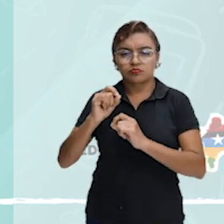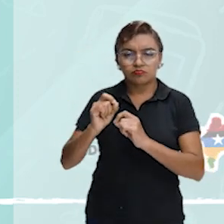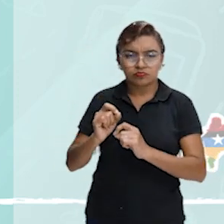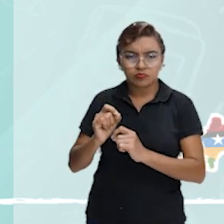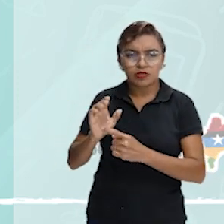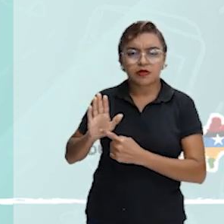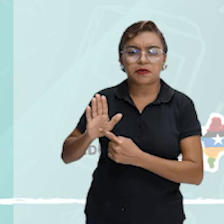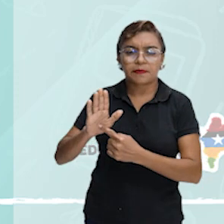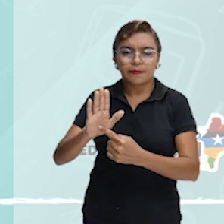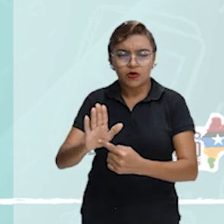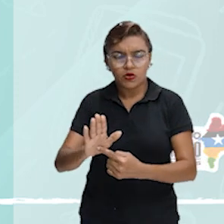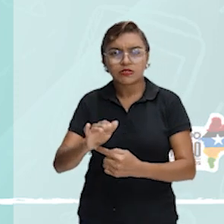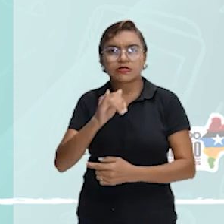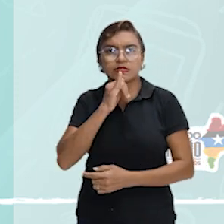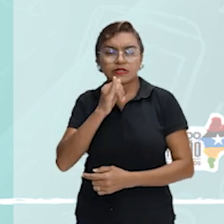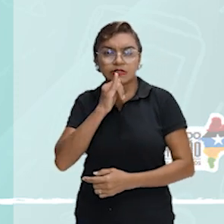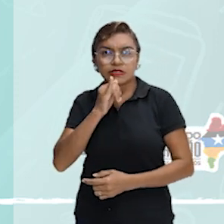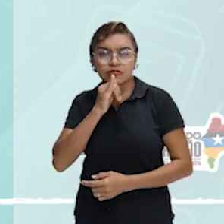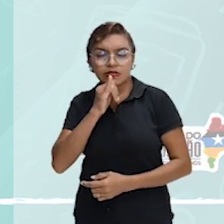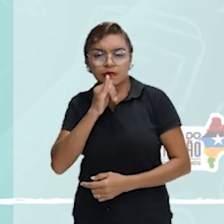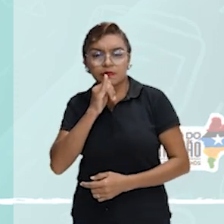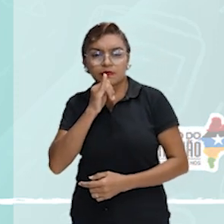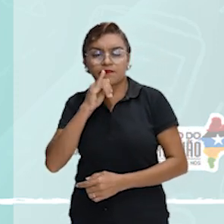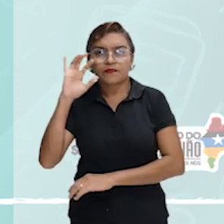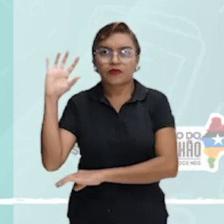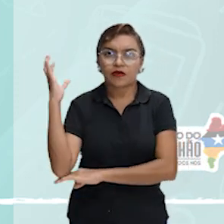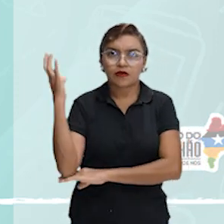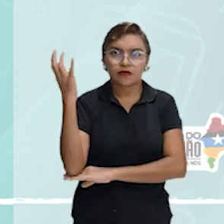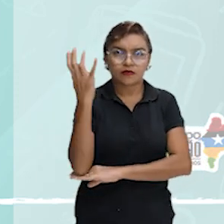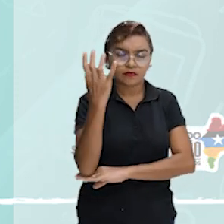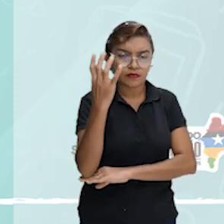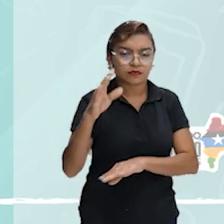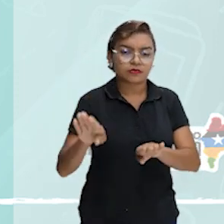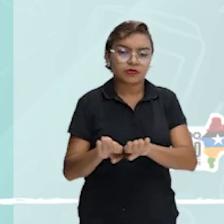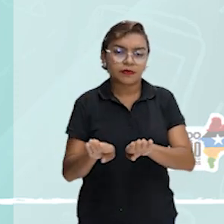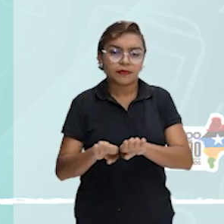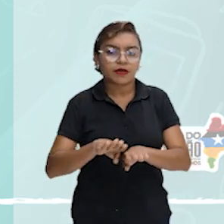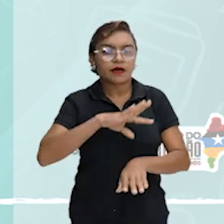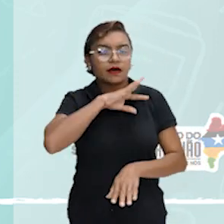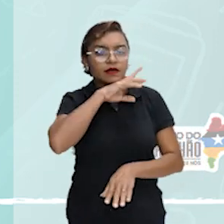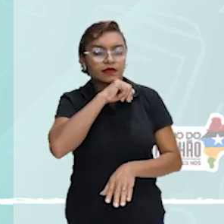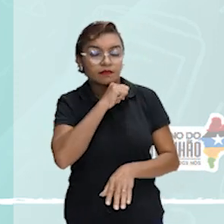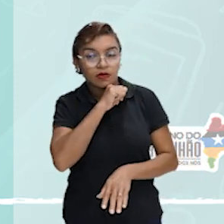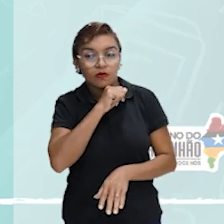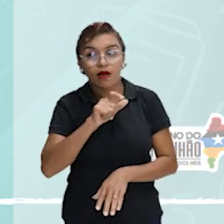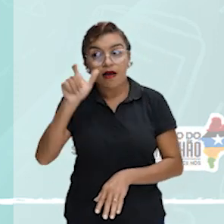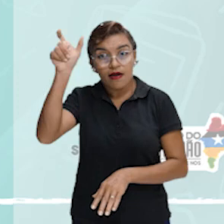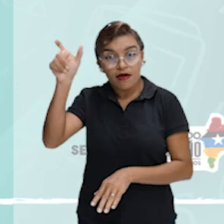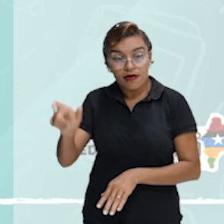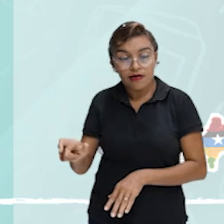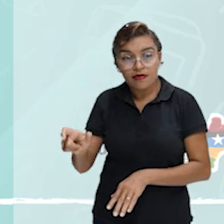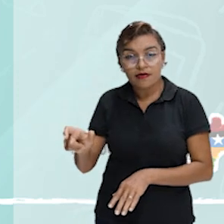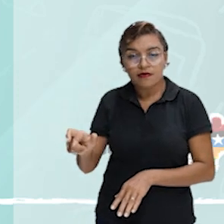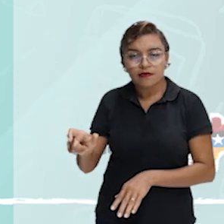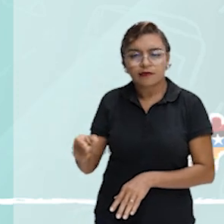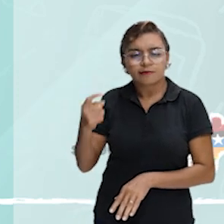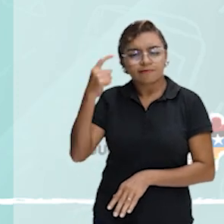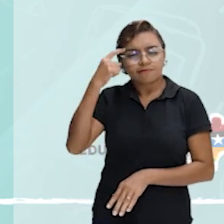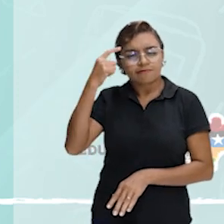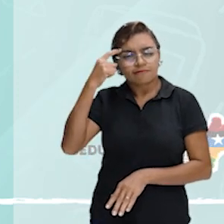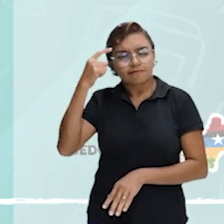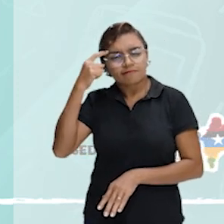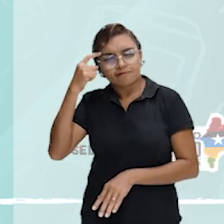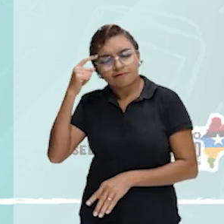de vida vegetal e animal. A flora e a fauna inspiraram Charles Darwin a formular a